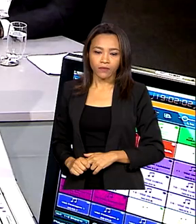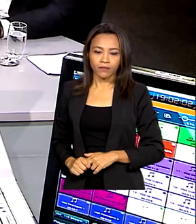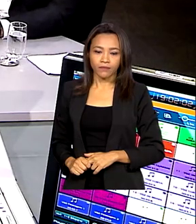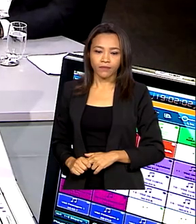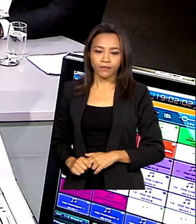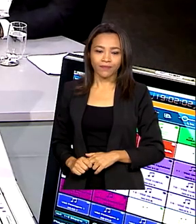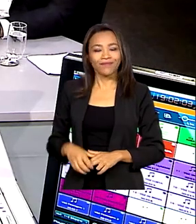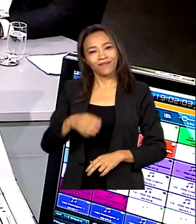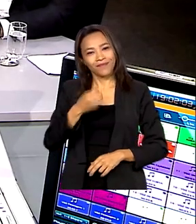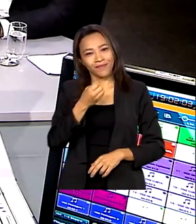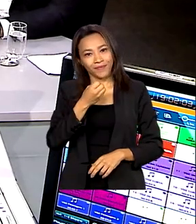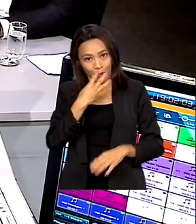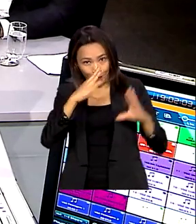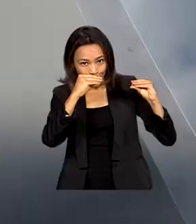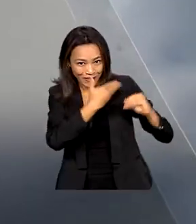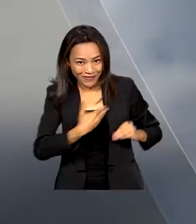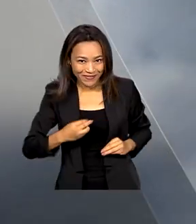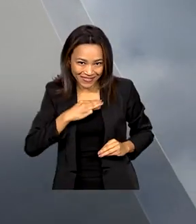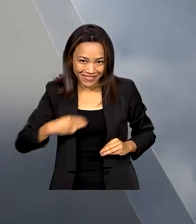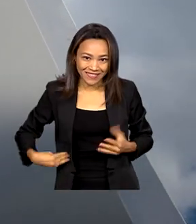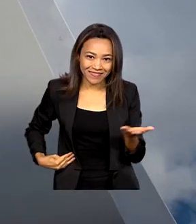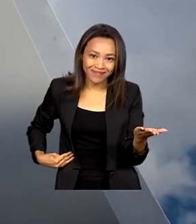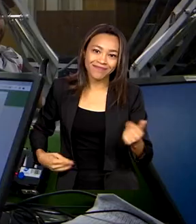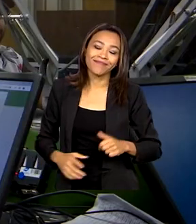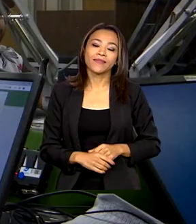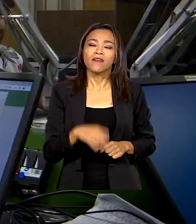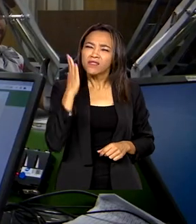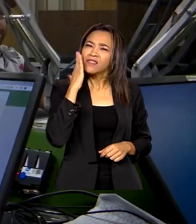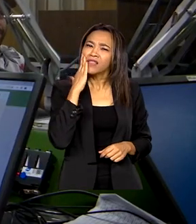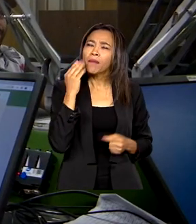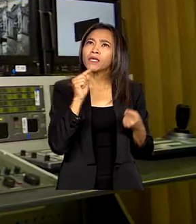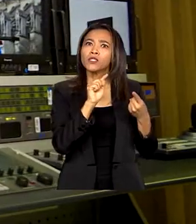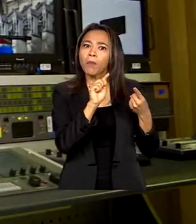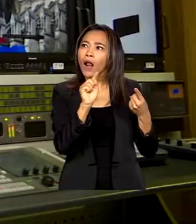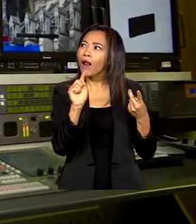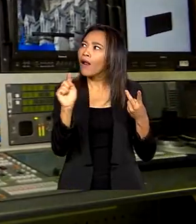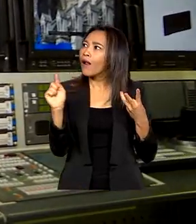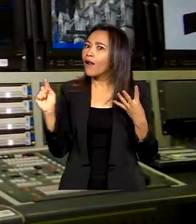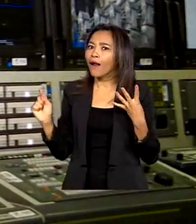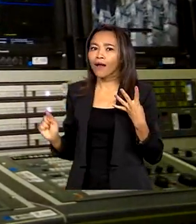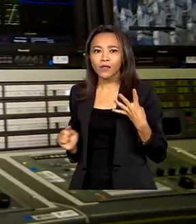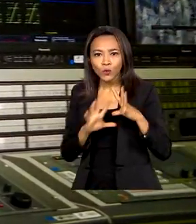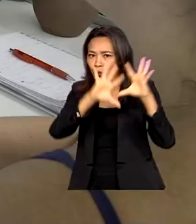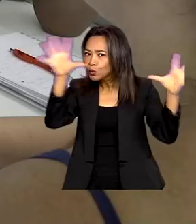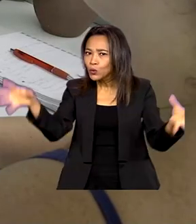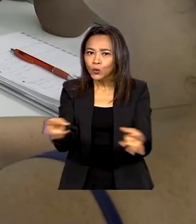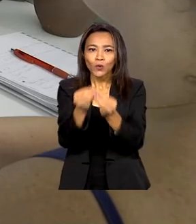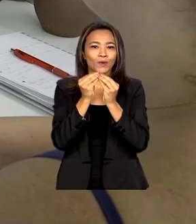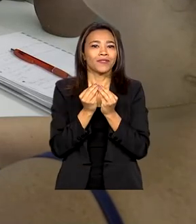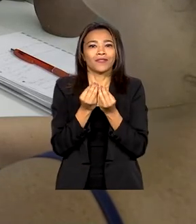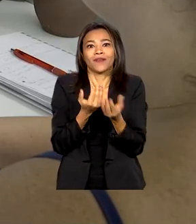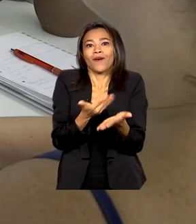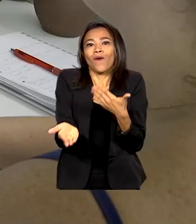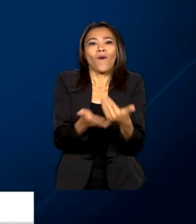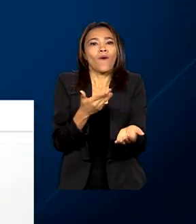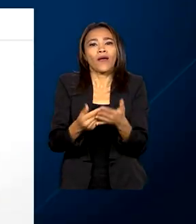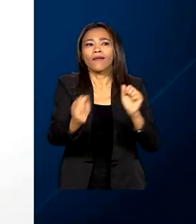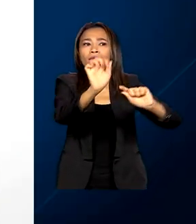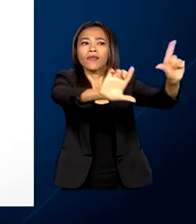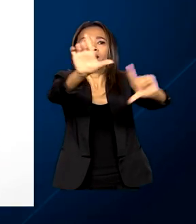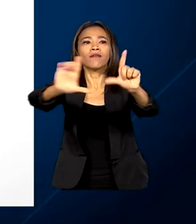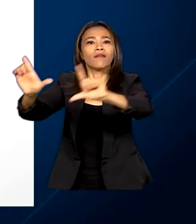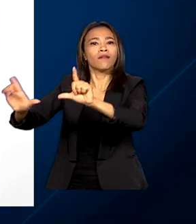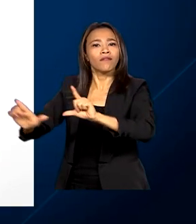Oi, ministra, boa noite. Boa noite. E sabe todo esse conteúdo? Está à disposição de qualquer veículo de comunicação